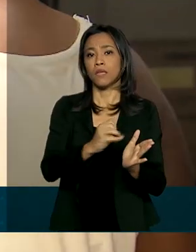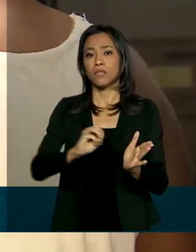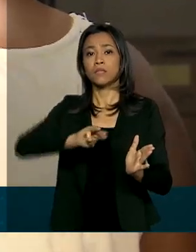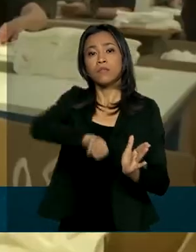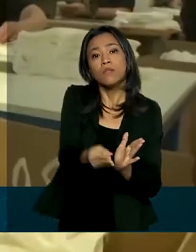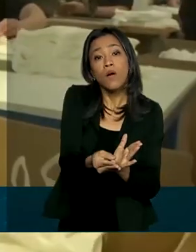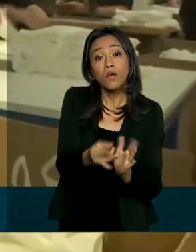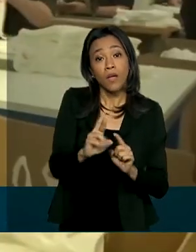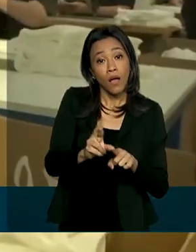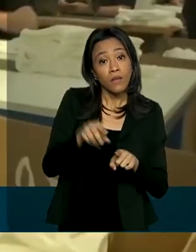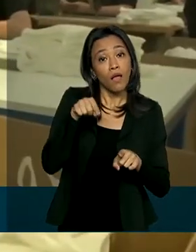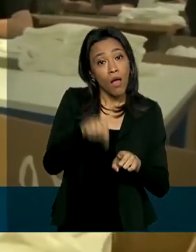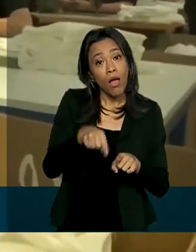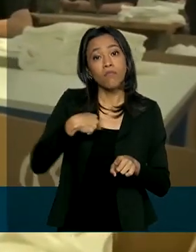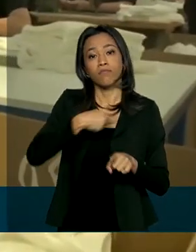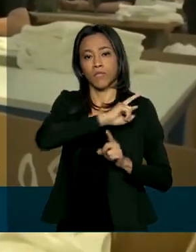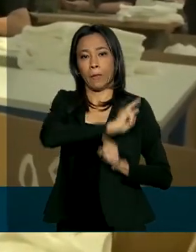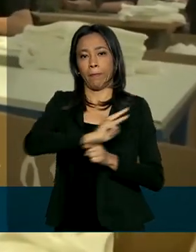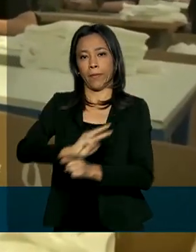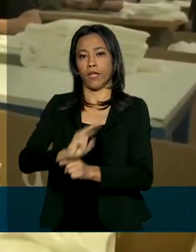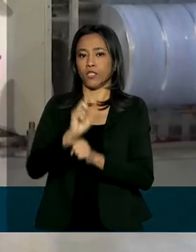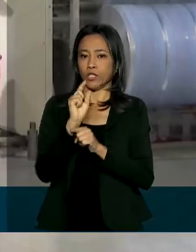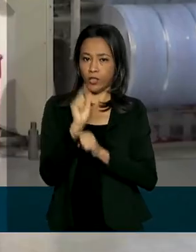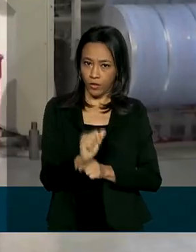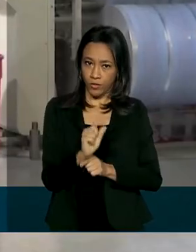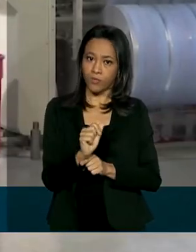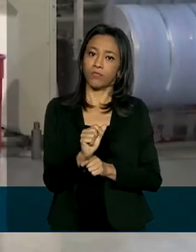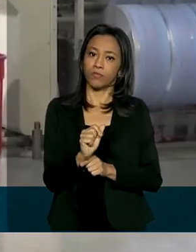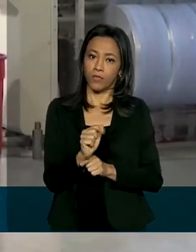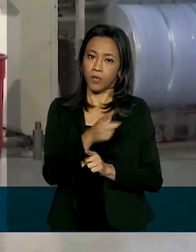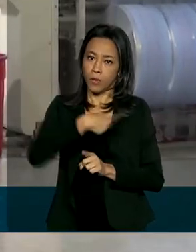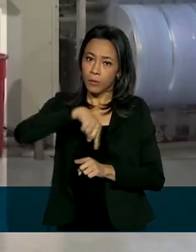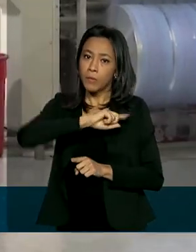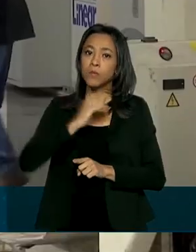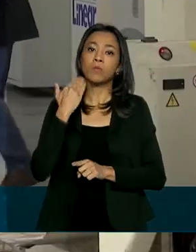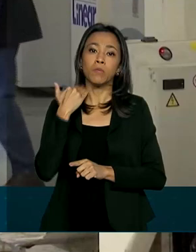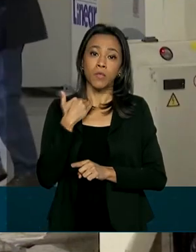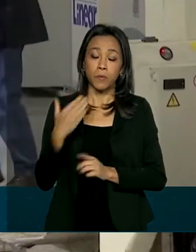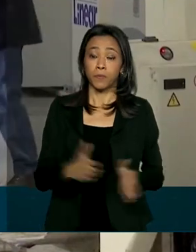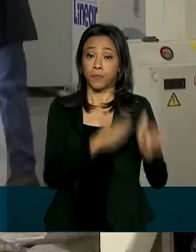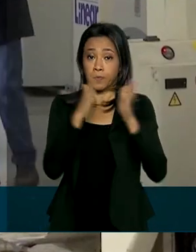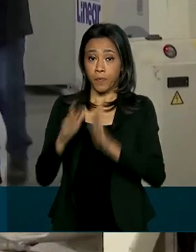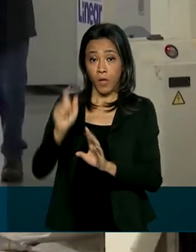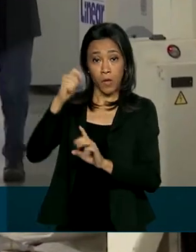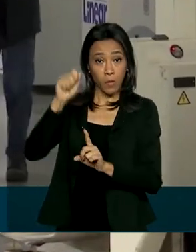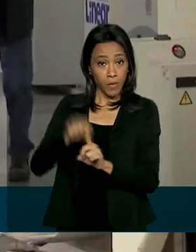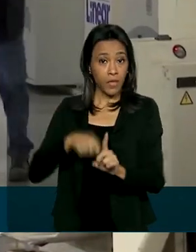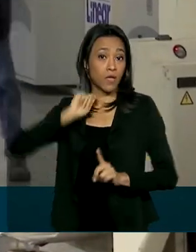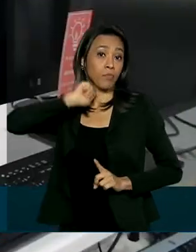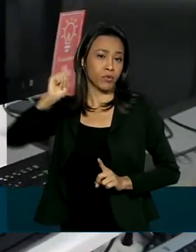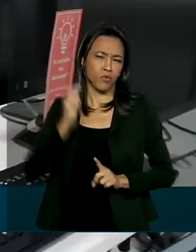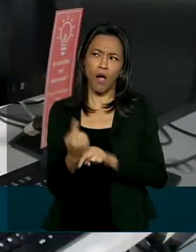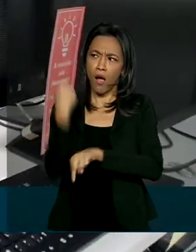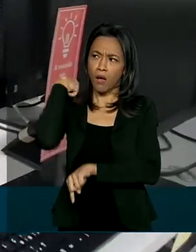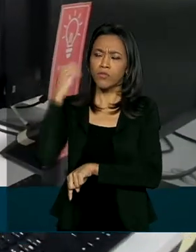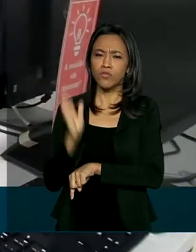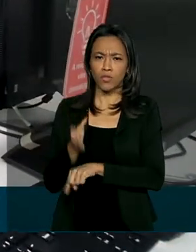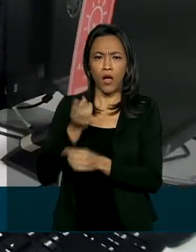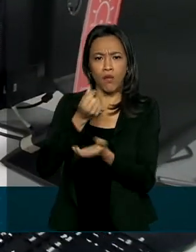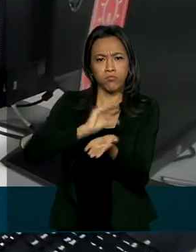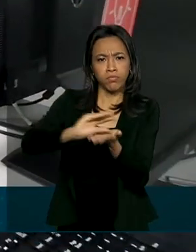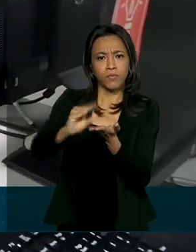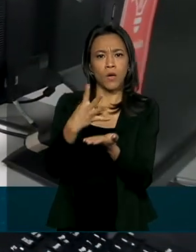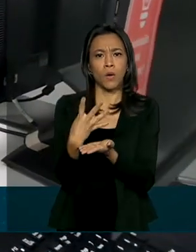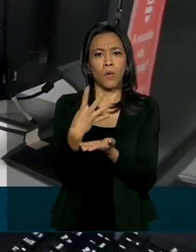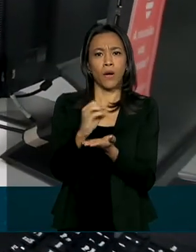meio da liberação de empréstimos via instituições financeiras. Em abril, já tinham sido liberados outros 40 bilhões de